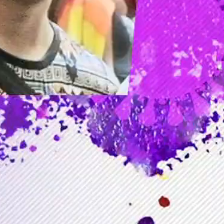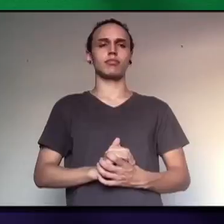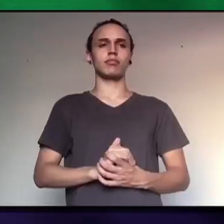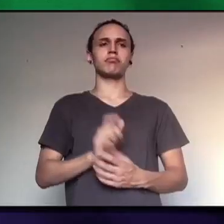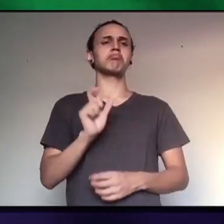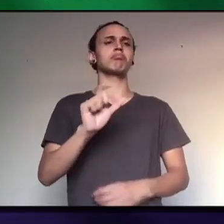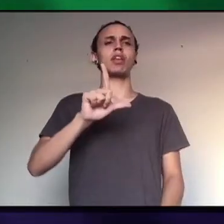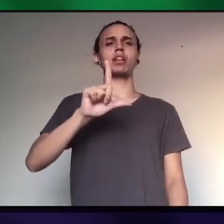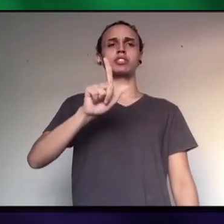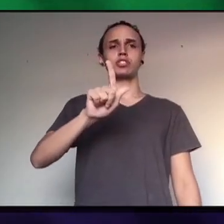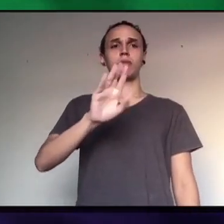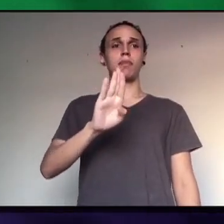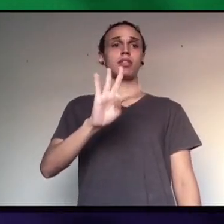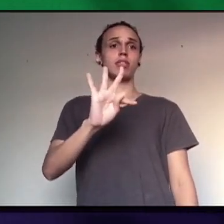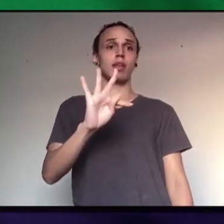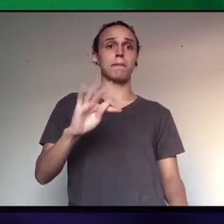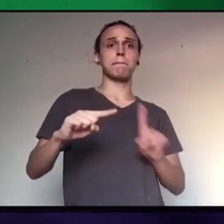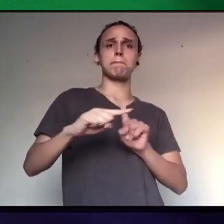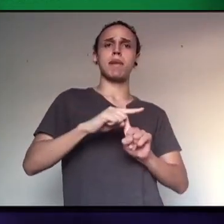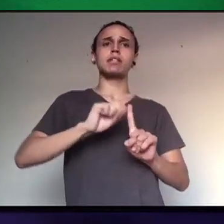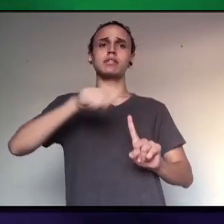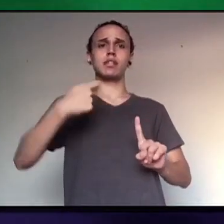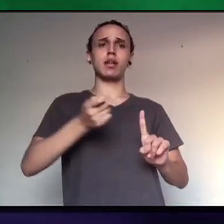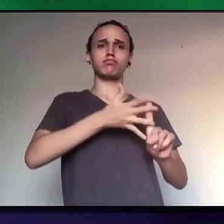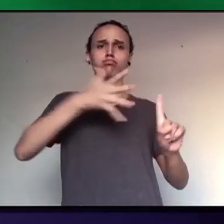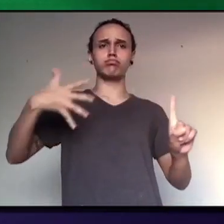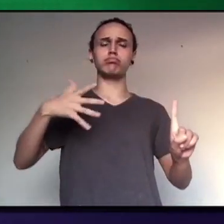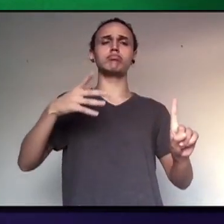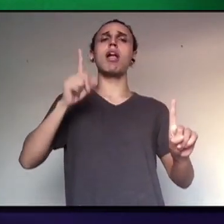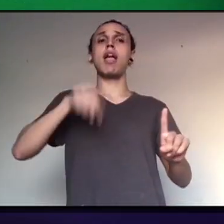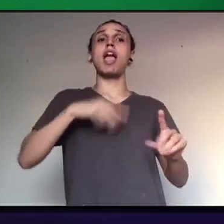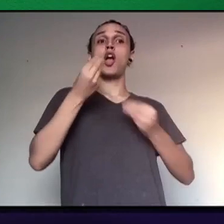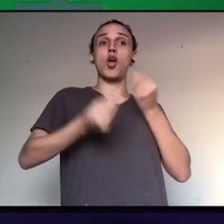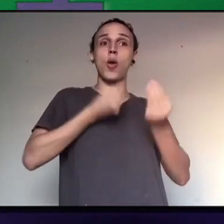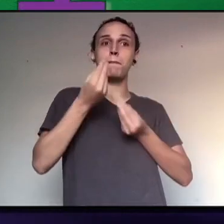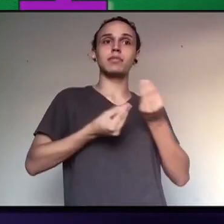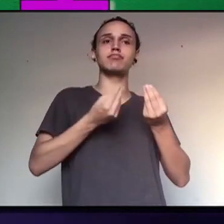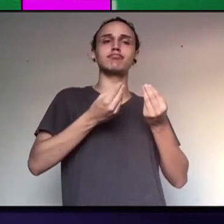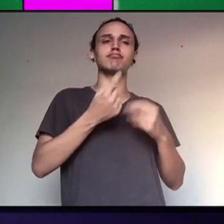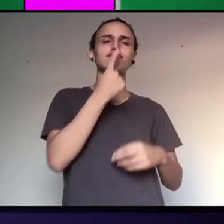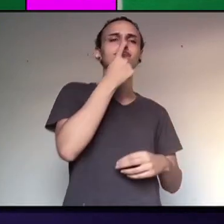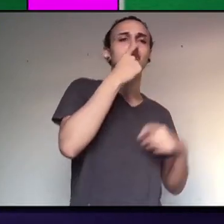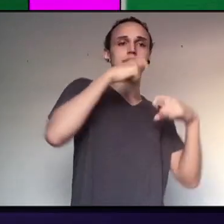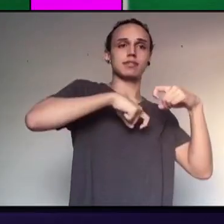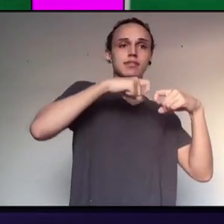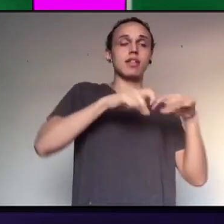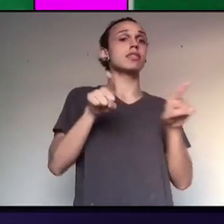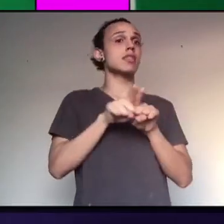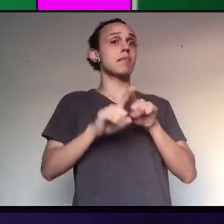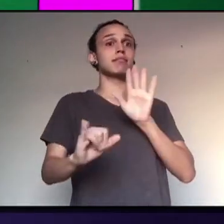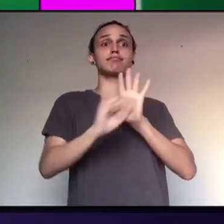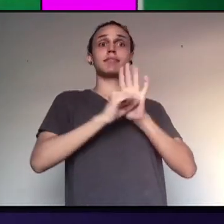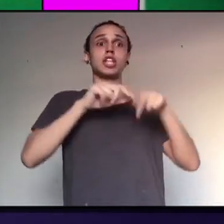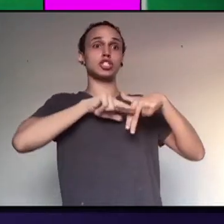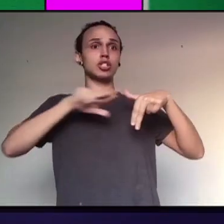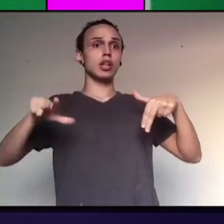A sigla LGBT+, refere-se à orientação sexual e identidade de gênero de mais de 11